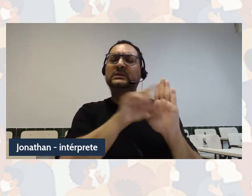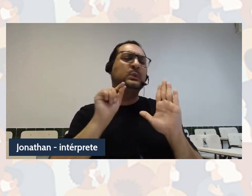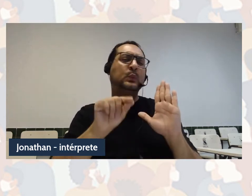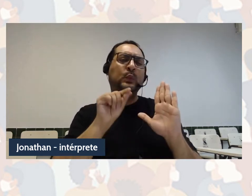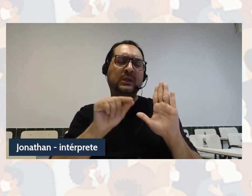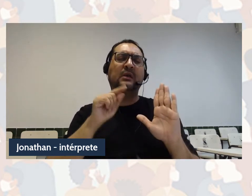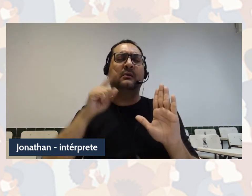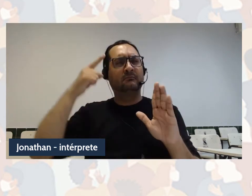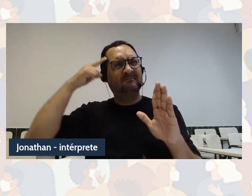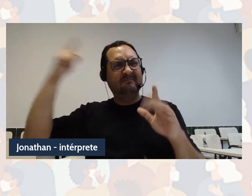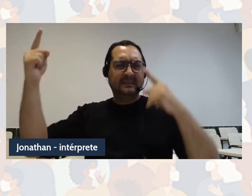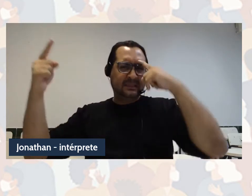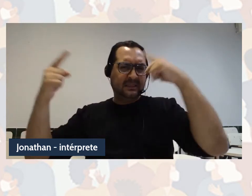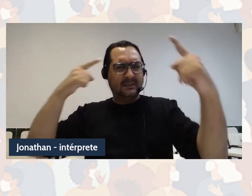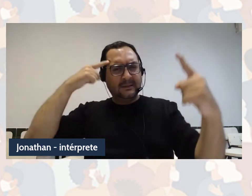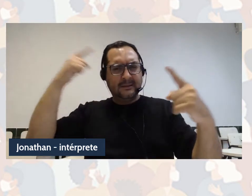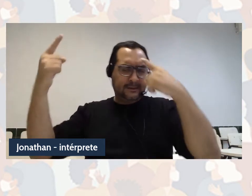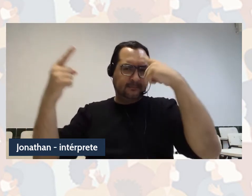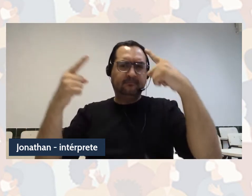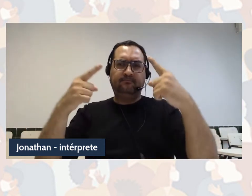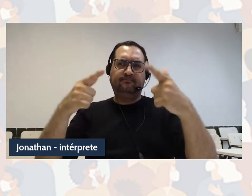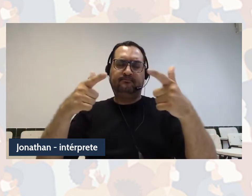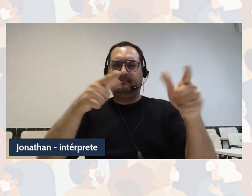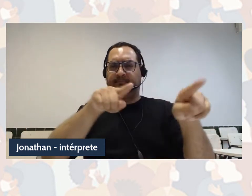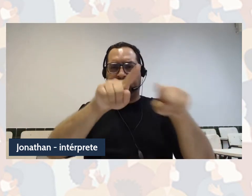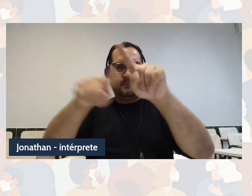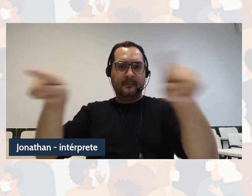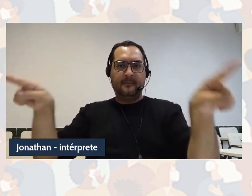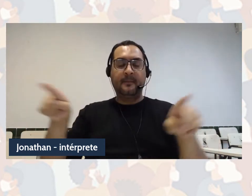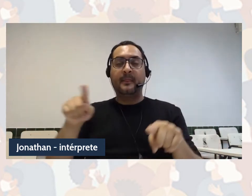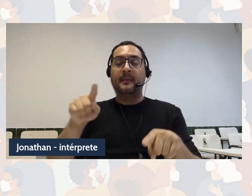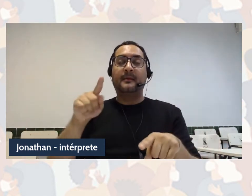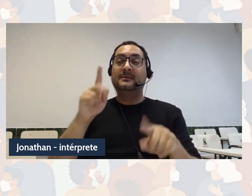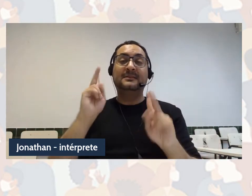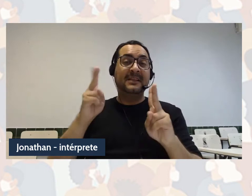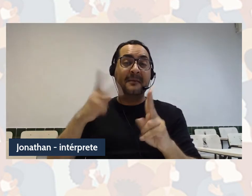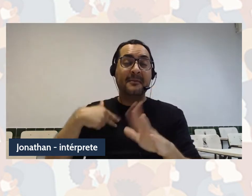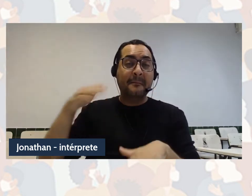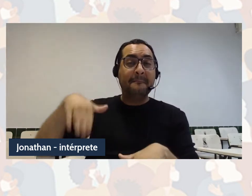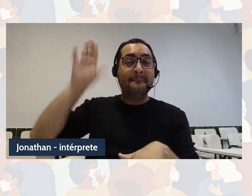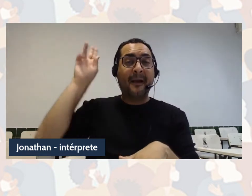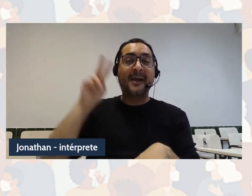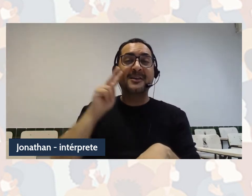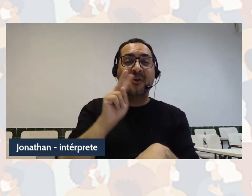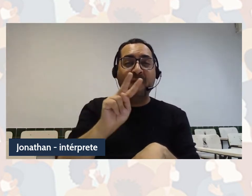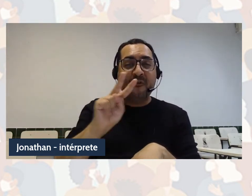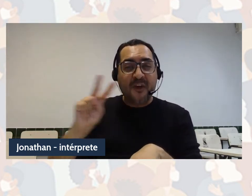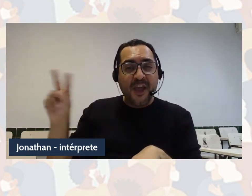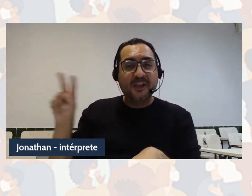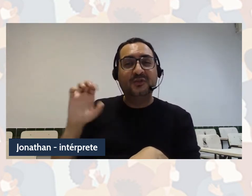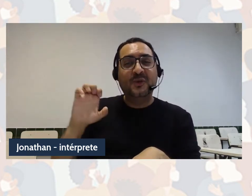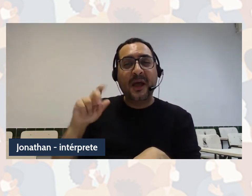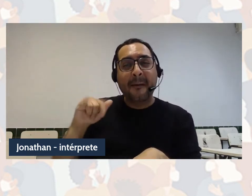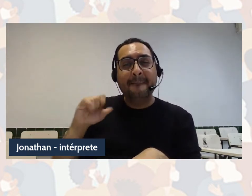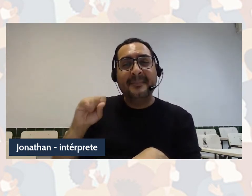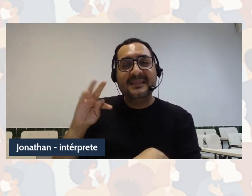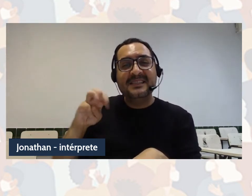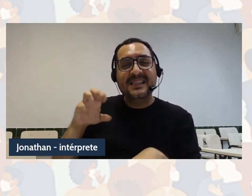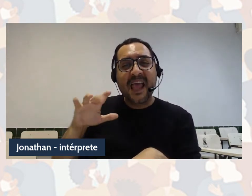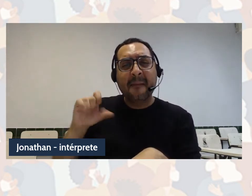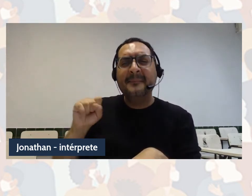episteme, né. Então, uma das mais comuns quando a gente se refere a episteme, remonta a essa ideia de um pensamento